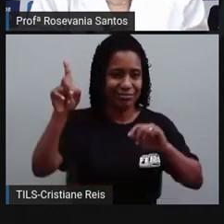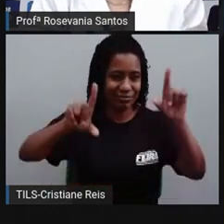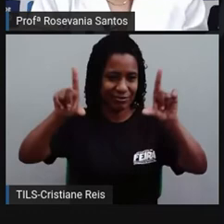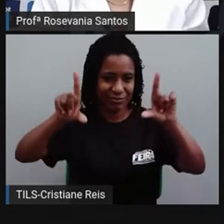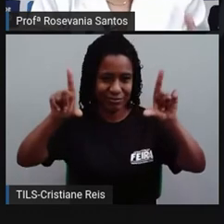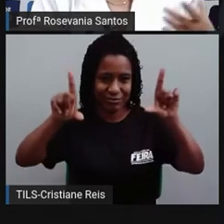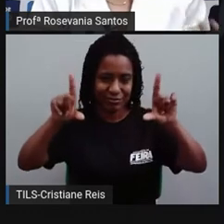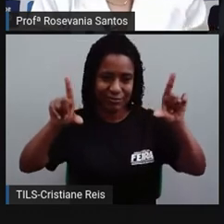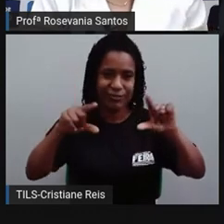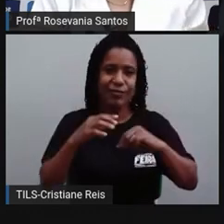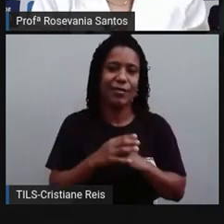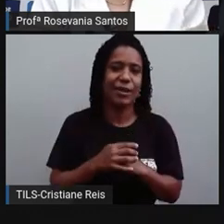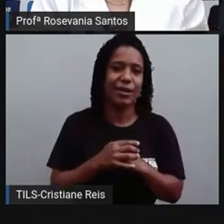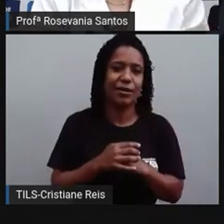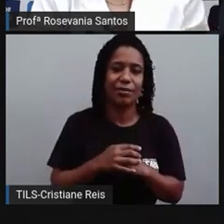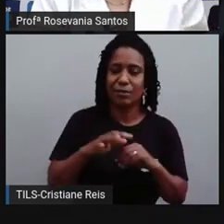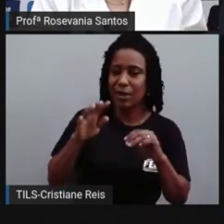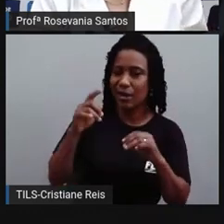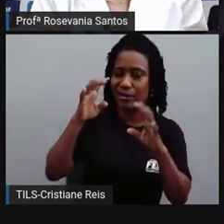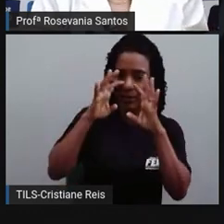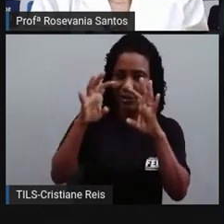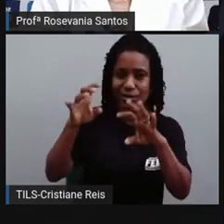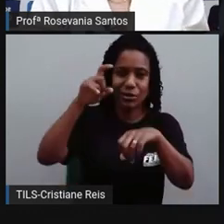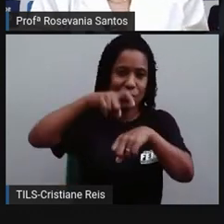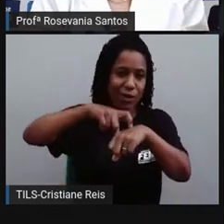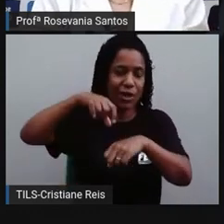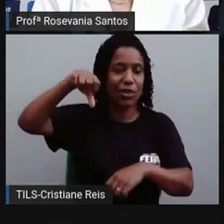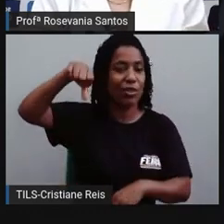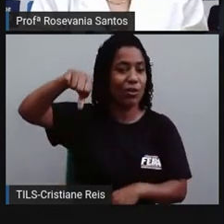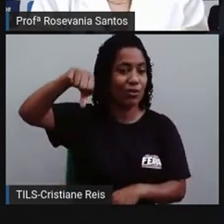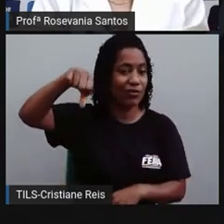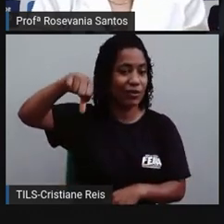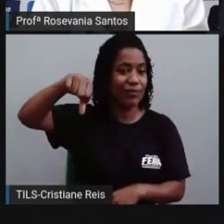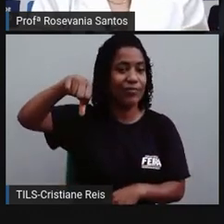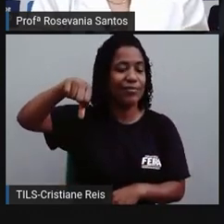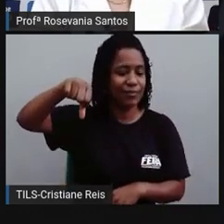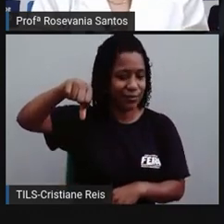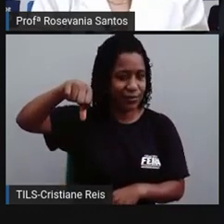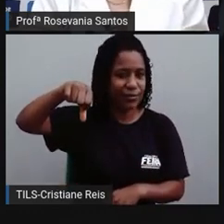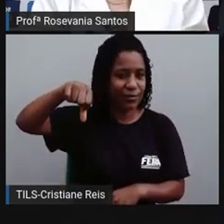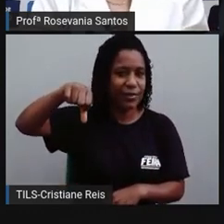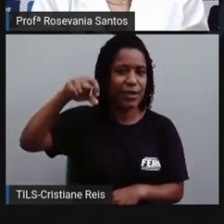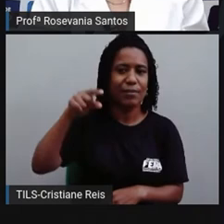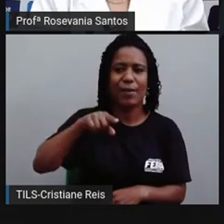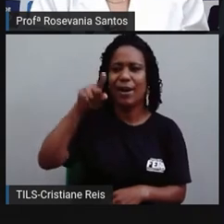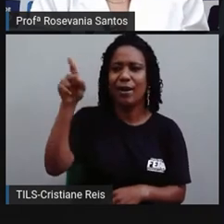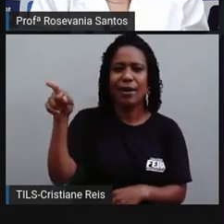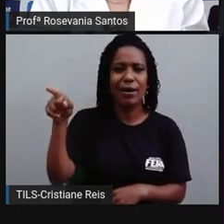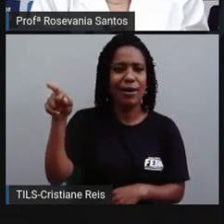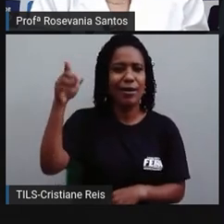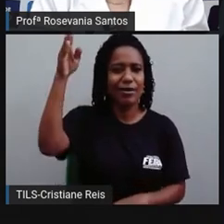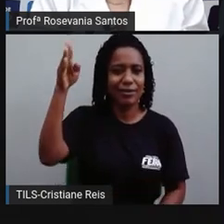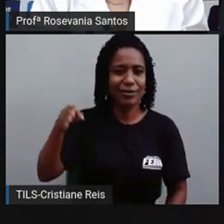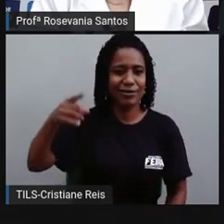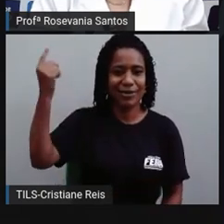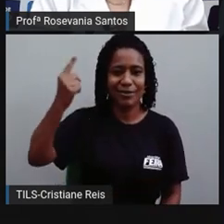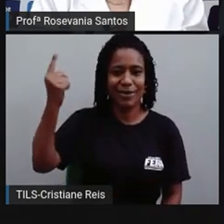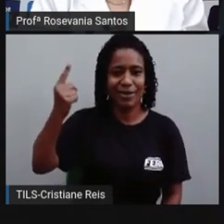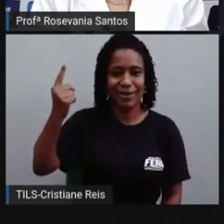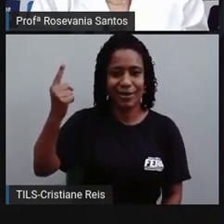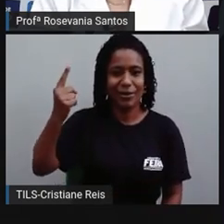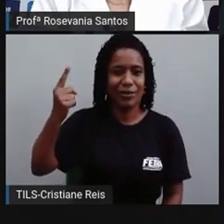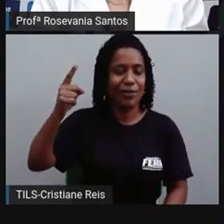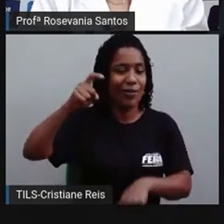aqui, e bora dizer, para a gente passar quase nove horas, o que vai acontecer para eles aqui, já que esse aqui é o horário